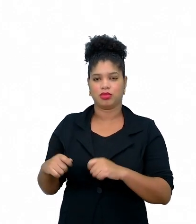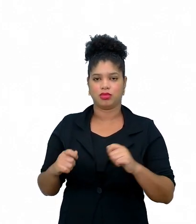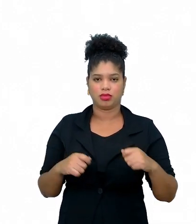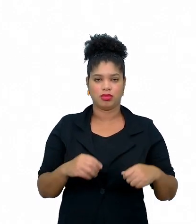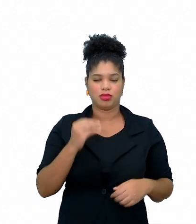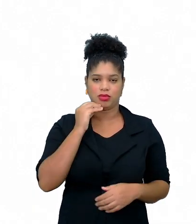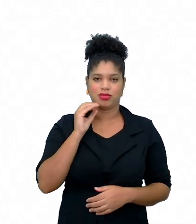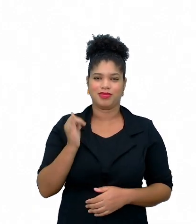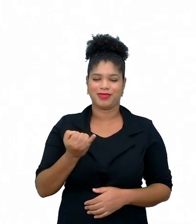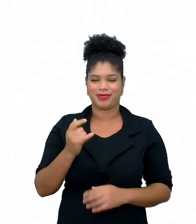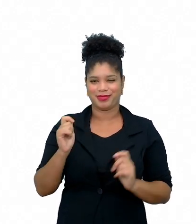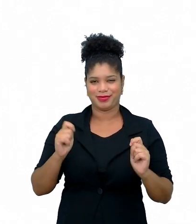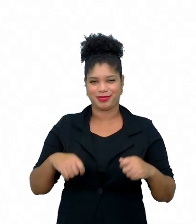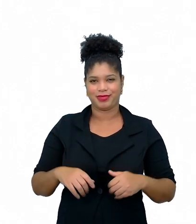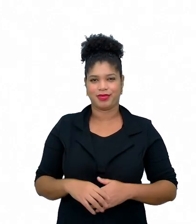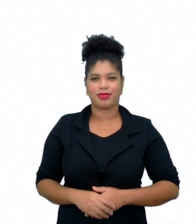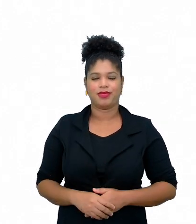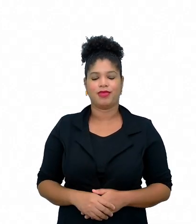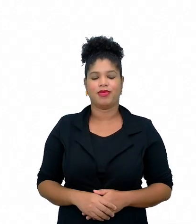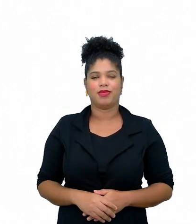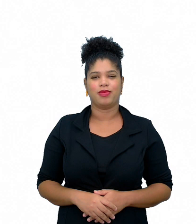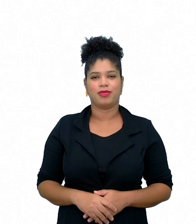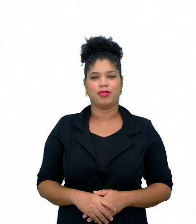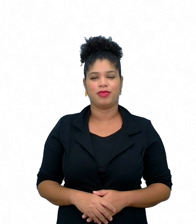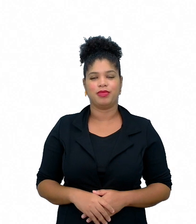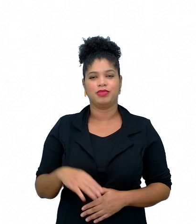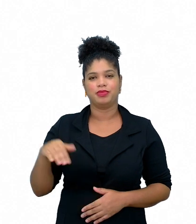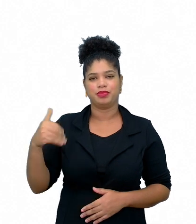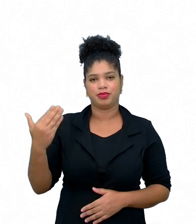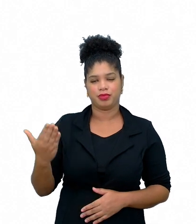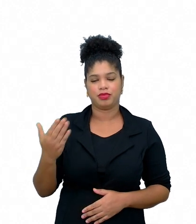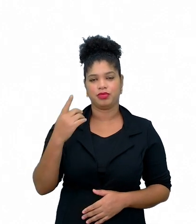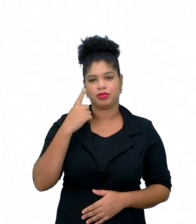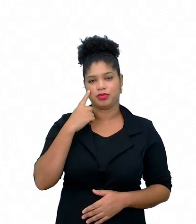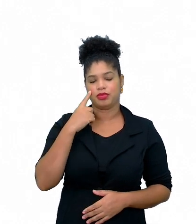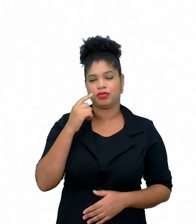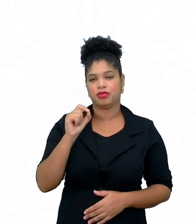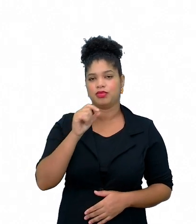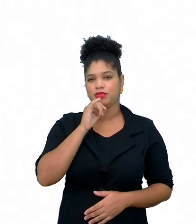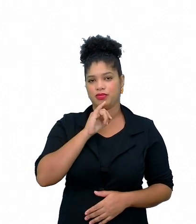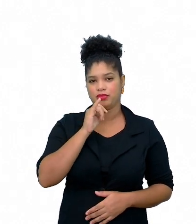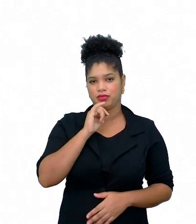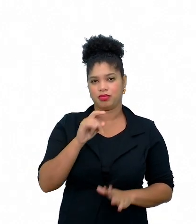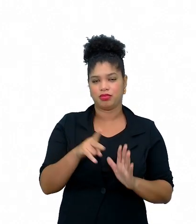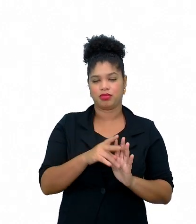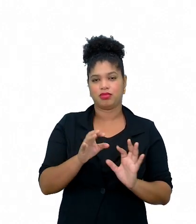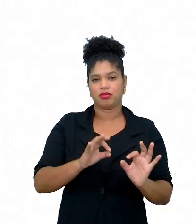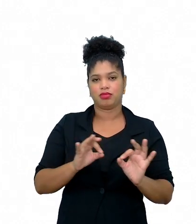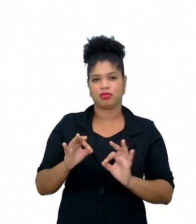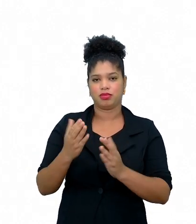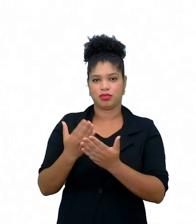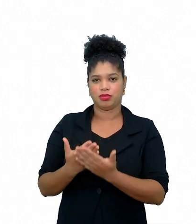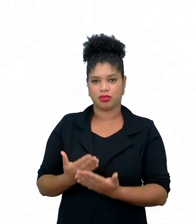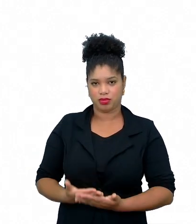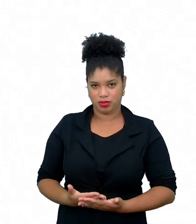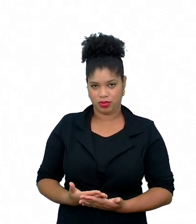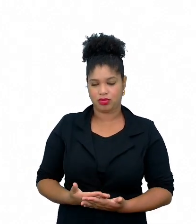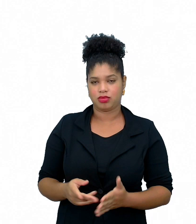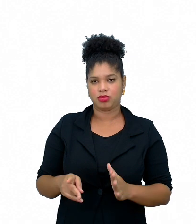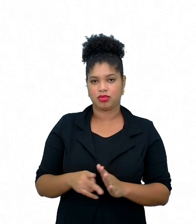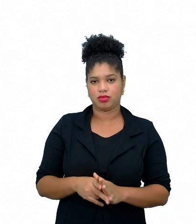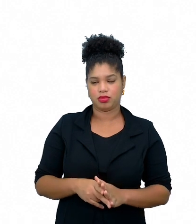para aproveitamento também. em seguida, nós vamos ver um exemplo de um plano de aula com rotação por